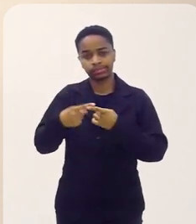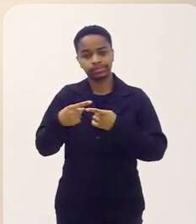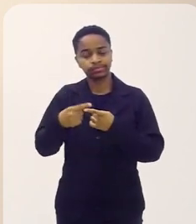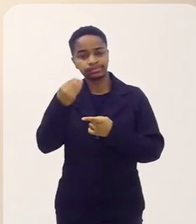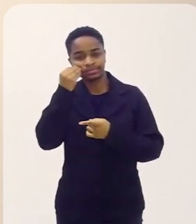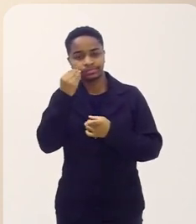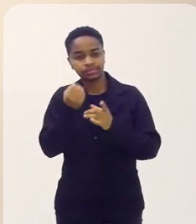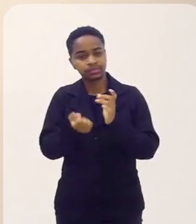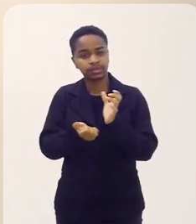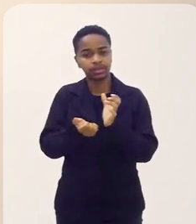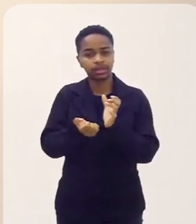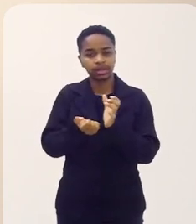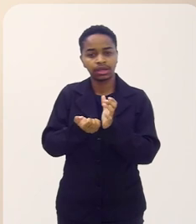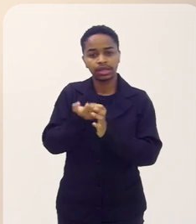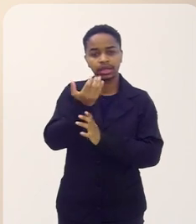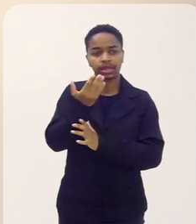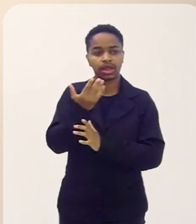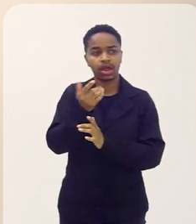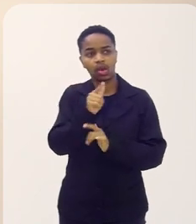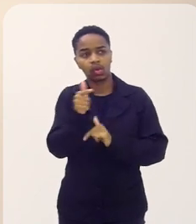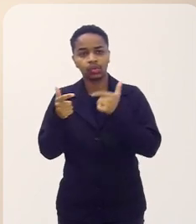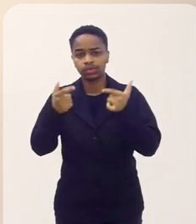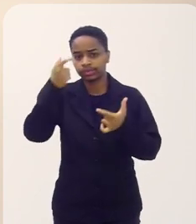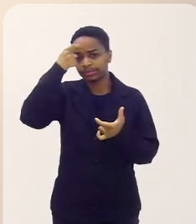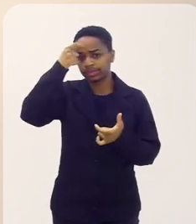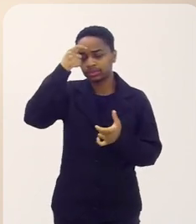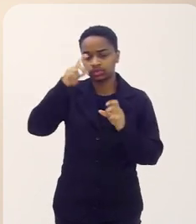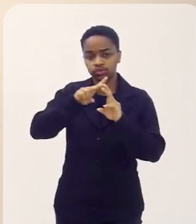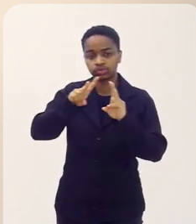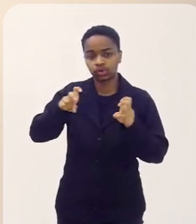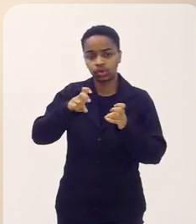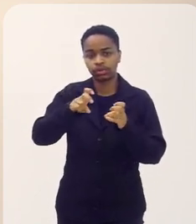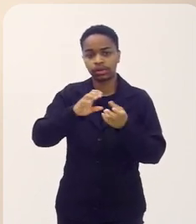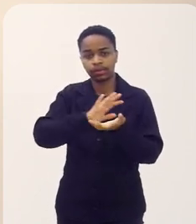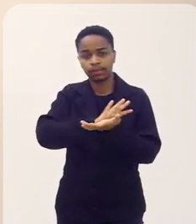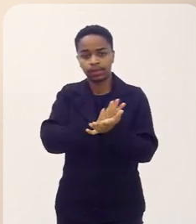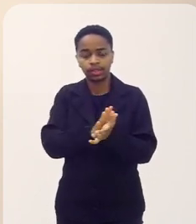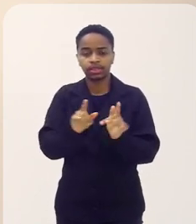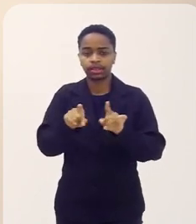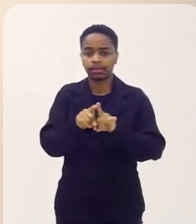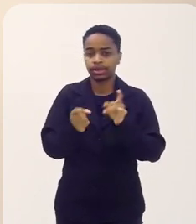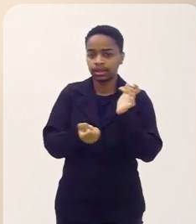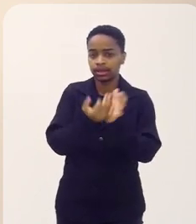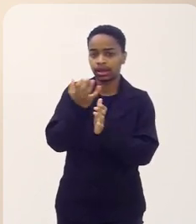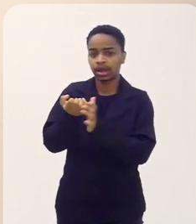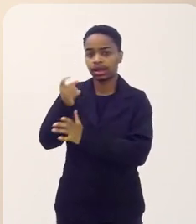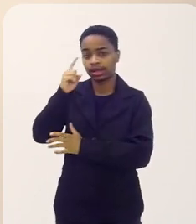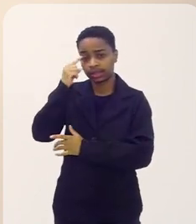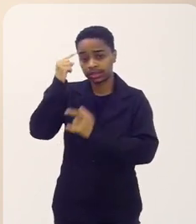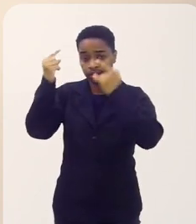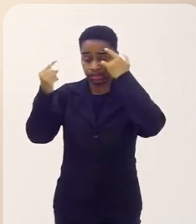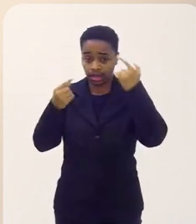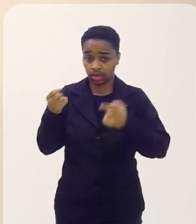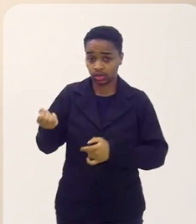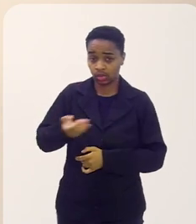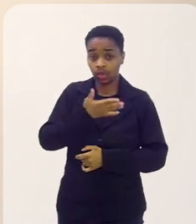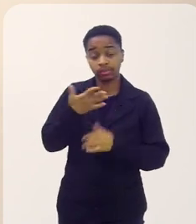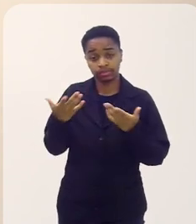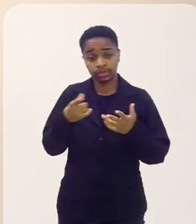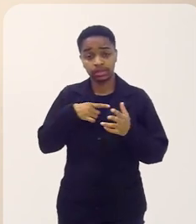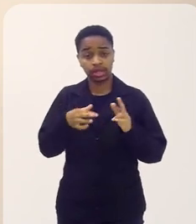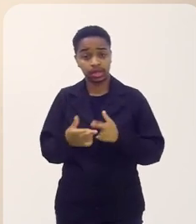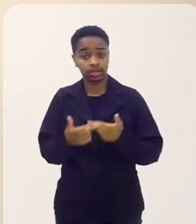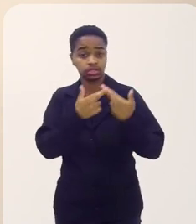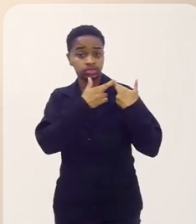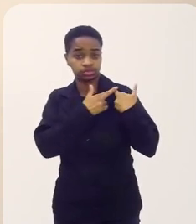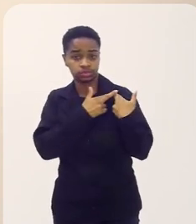desconstruir essas questões né de intolerância e poder florescer coisas ideias novas então